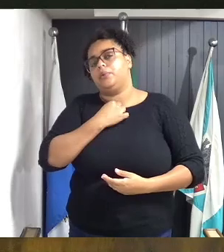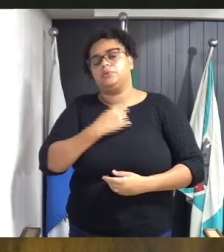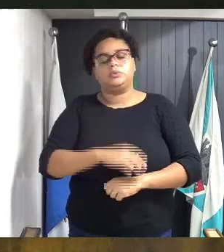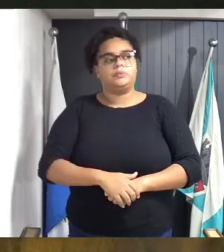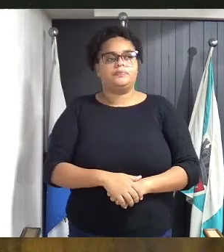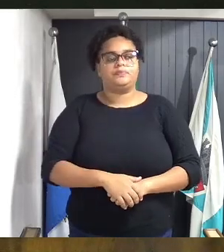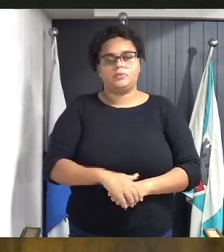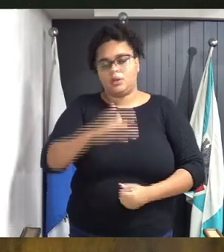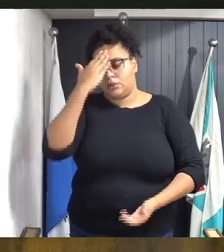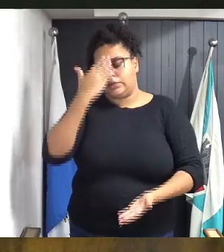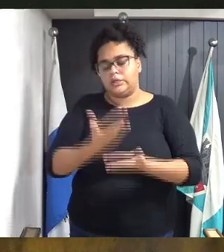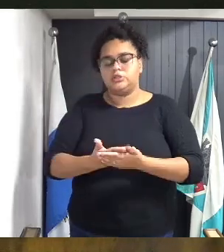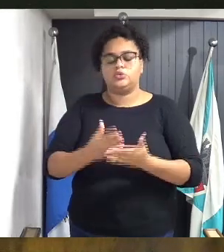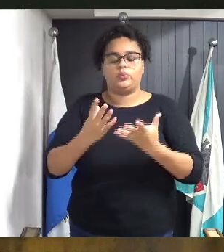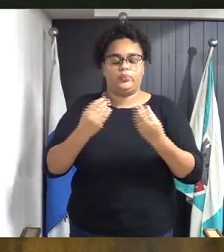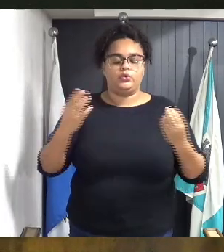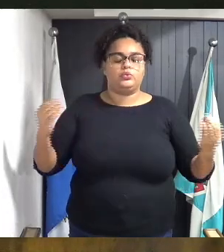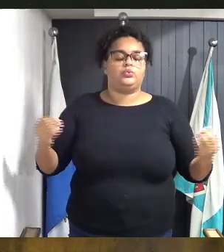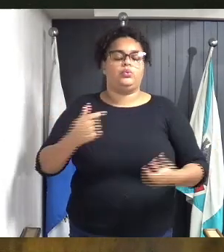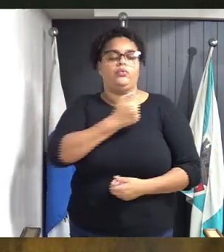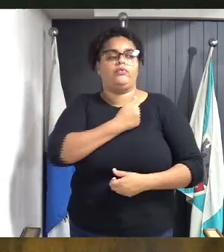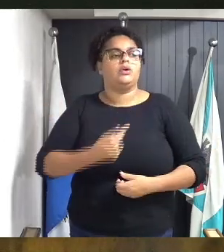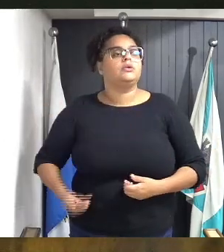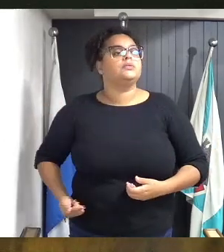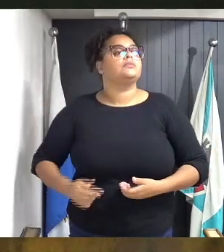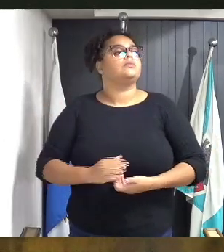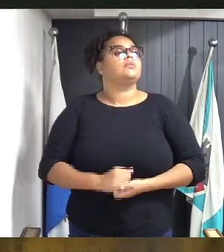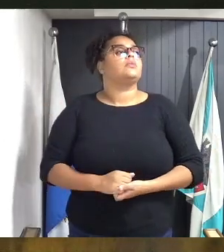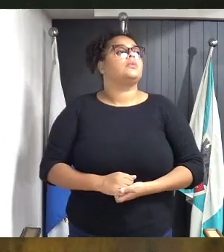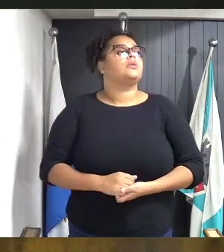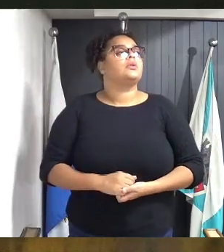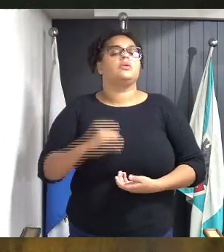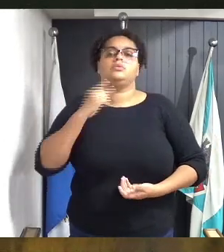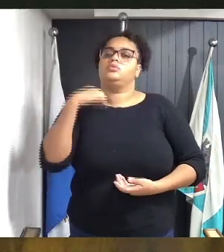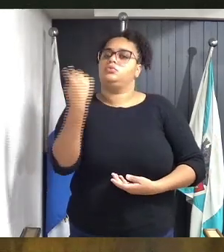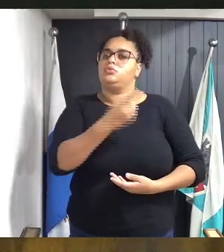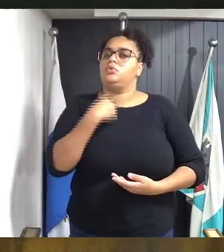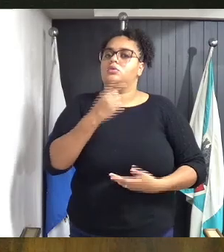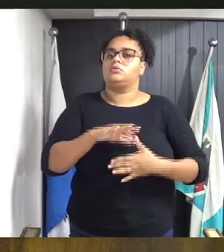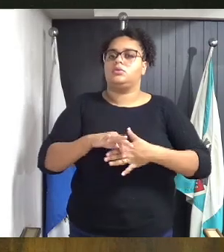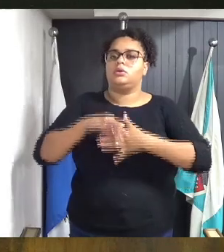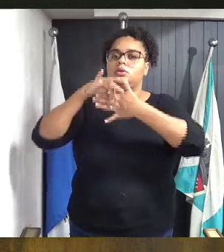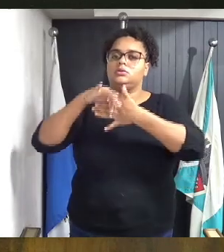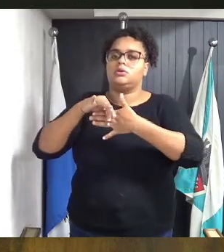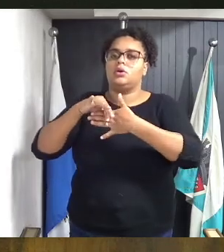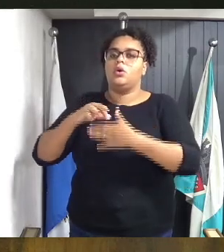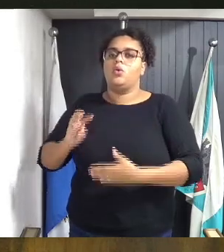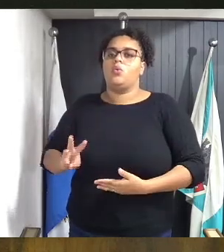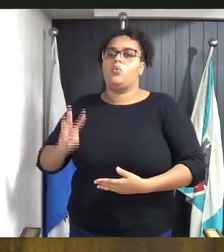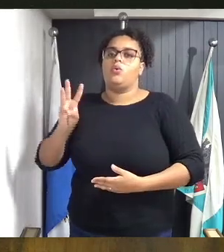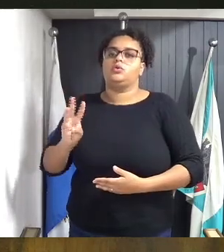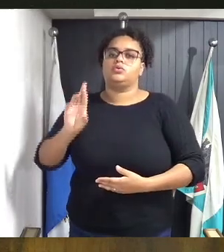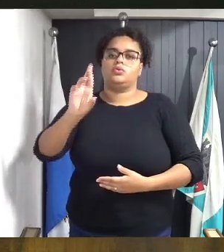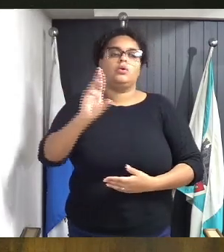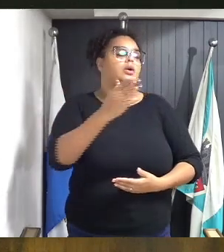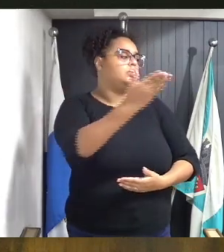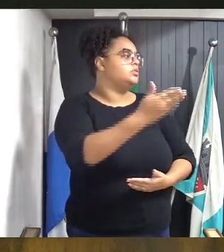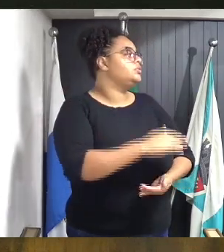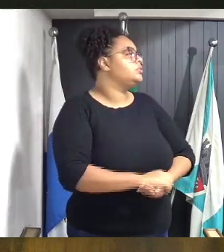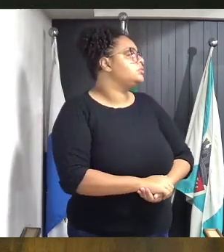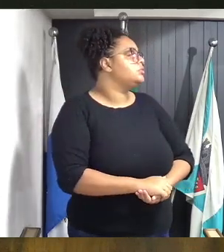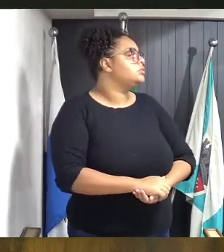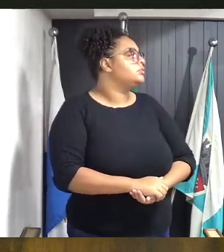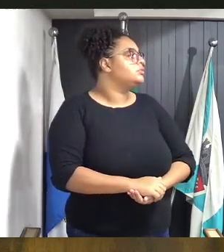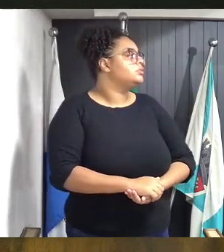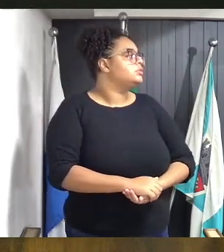eu acredito demais nesse governo, e em nossos líderes. O Austin Reis é um grande líder, hoje, no nosso Estado.